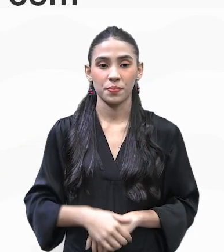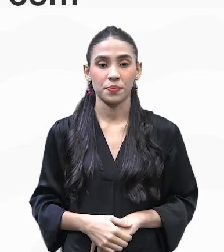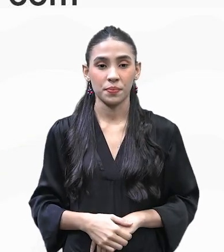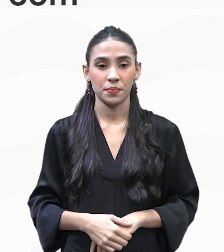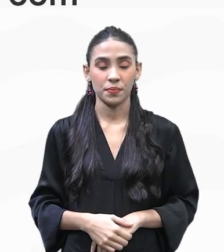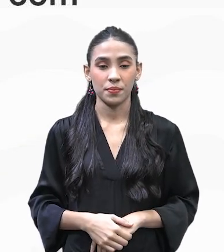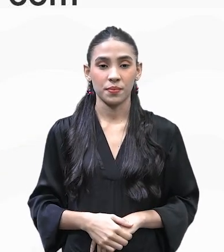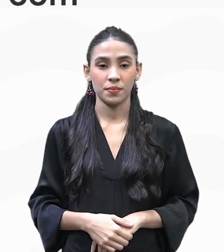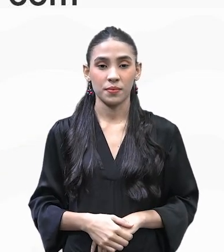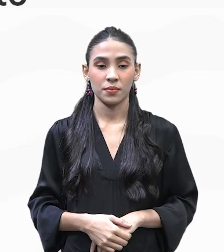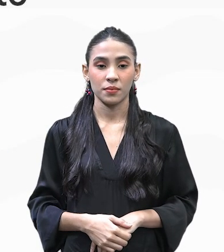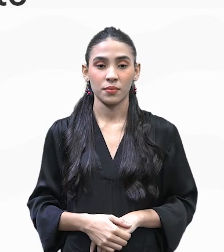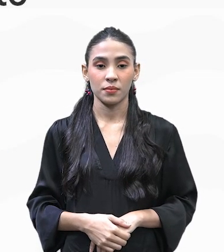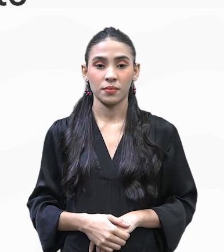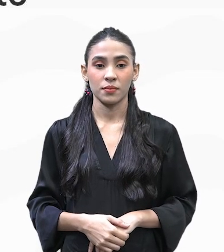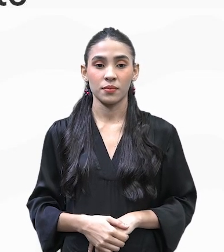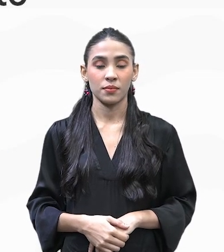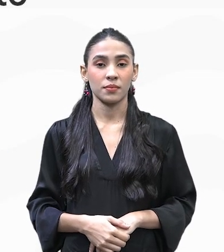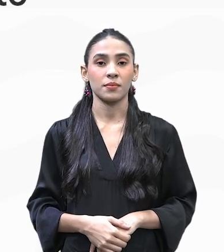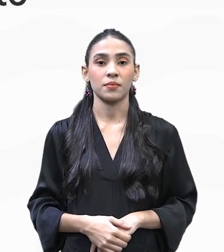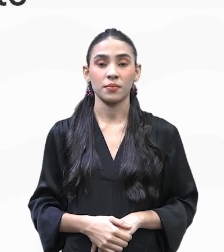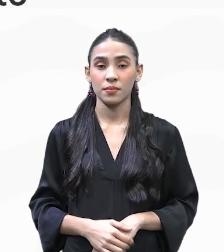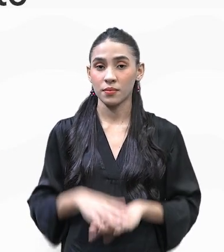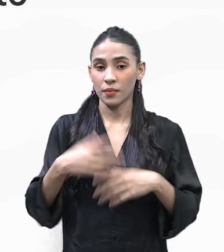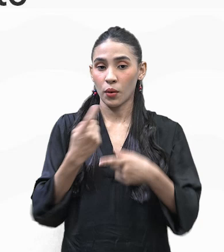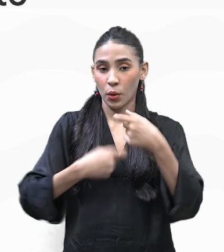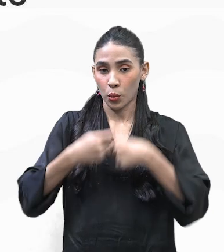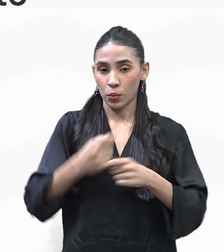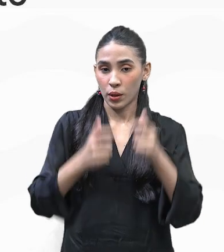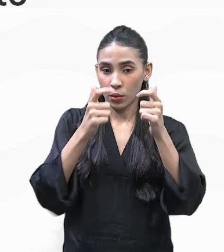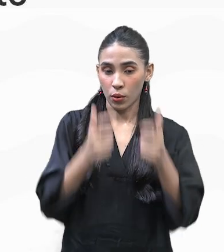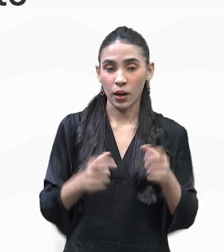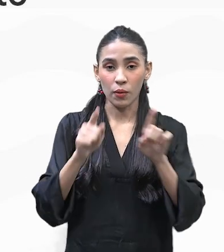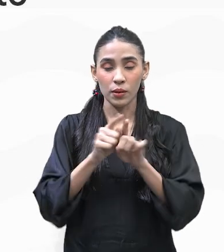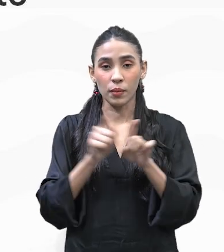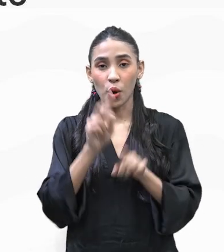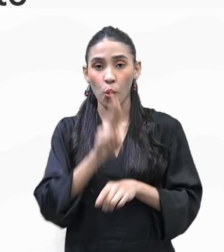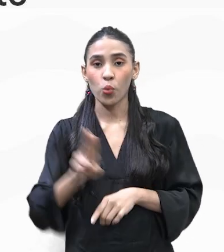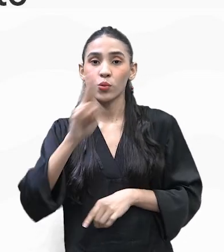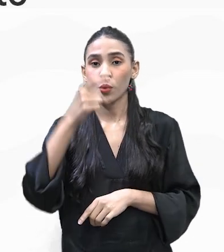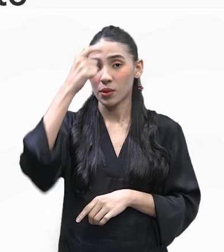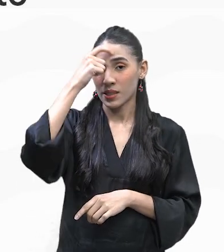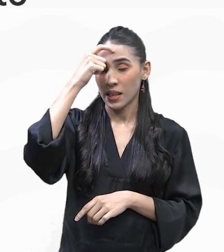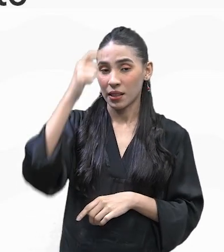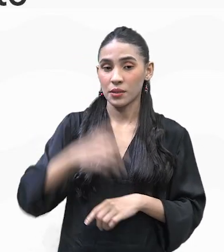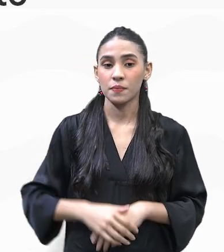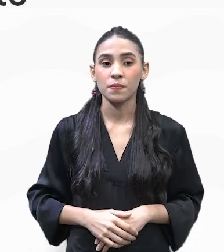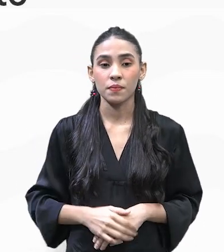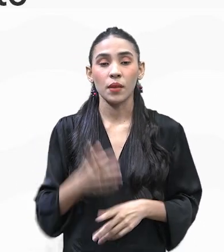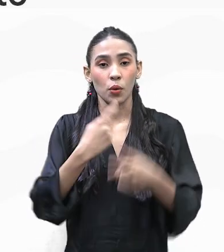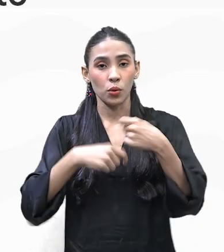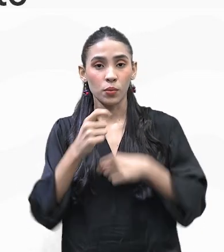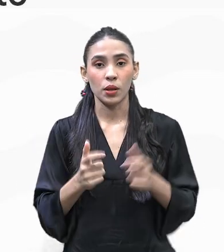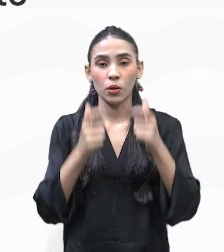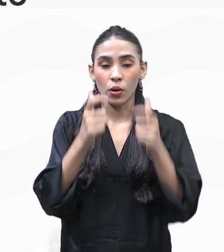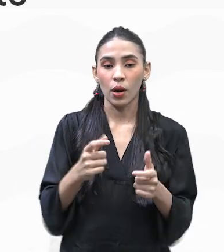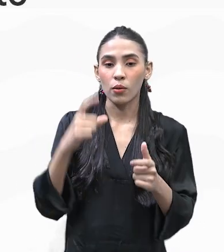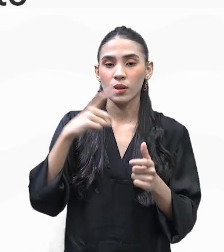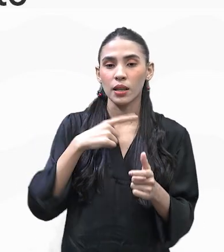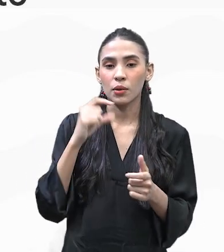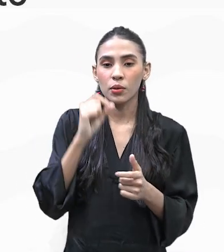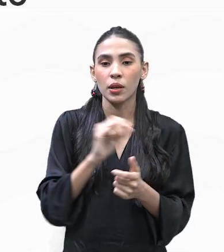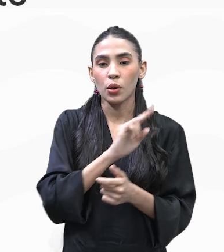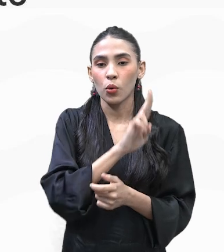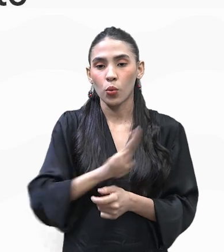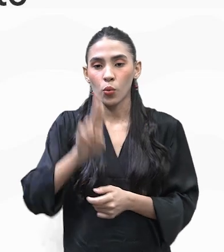Vamos ver? Vamos lá. E aí, economia local e sustentabilidade. A economia local envolve a utilização